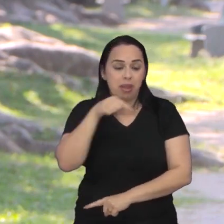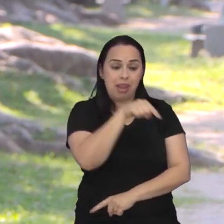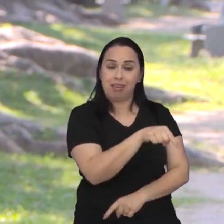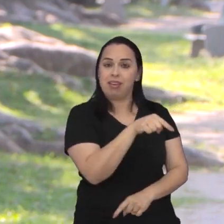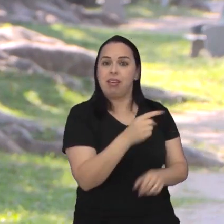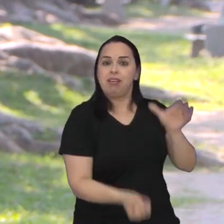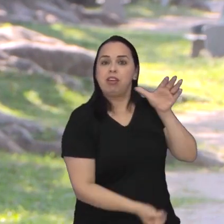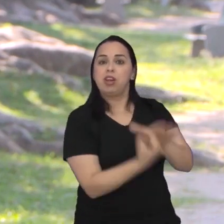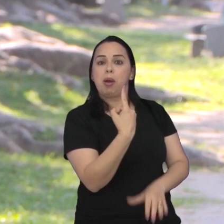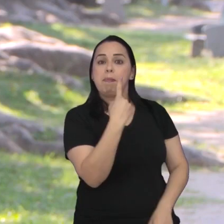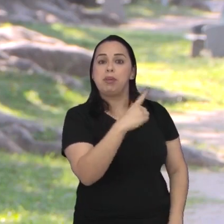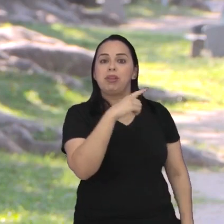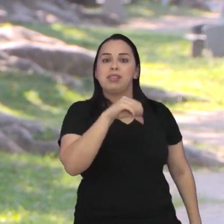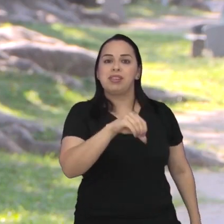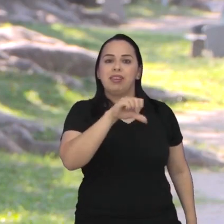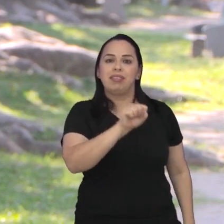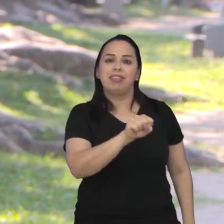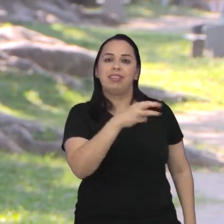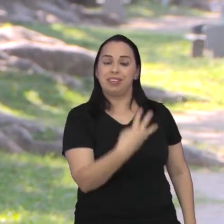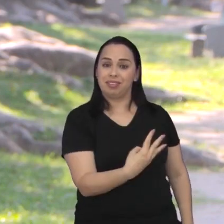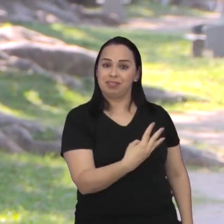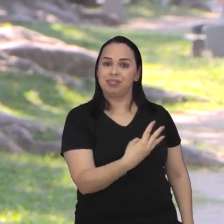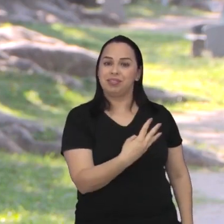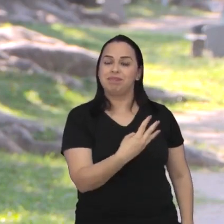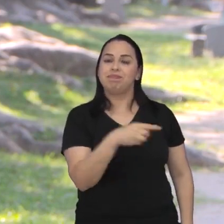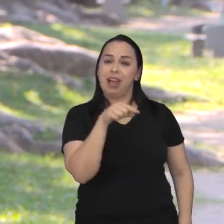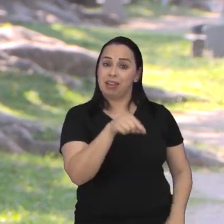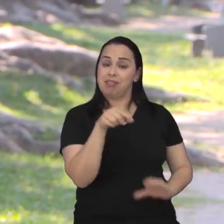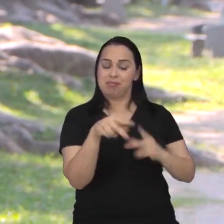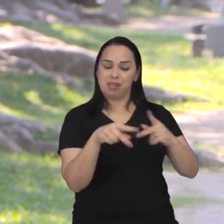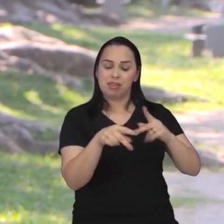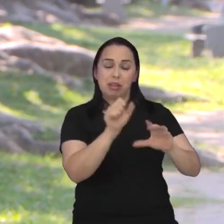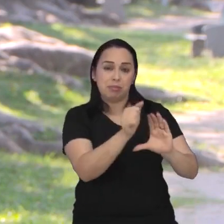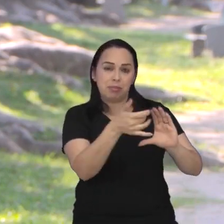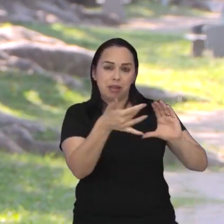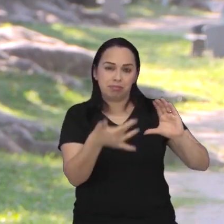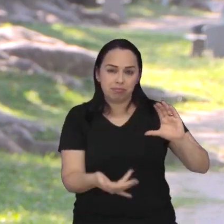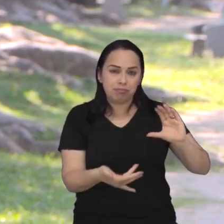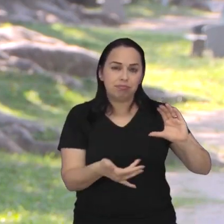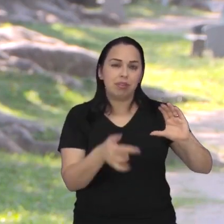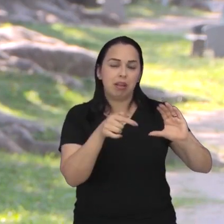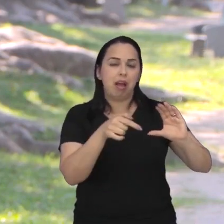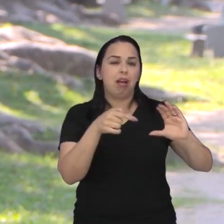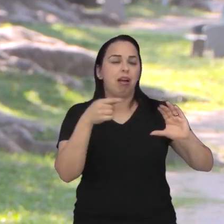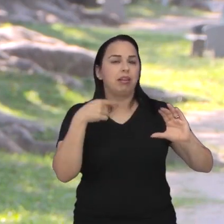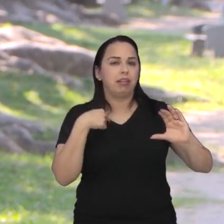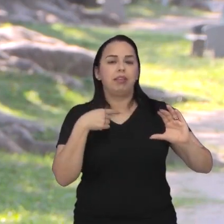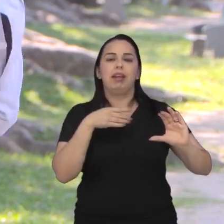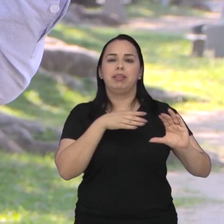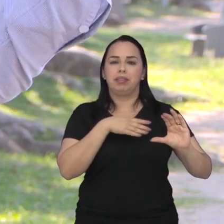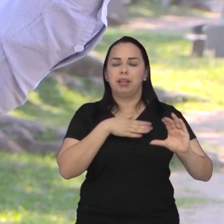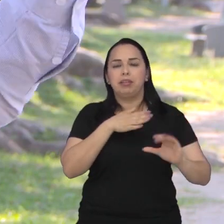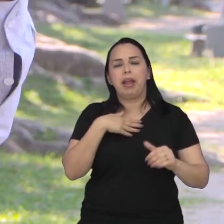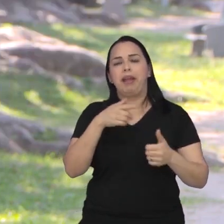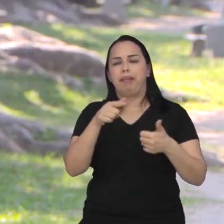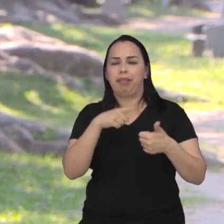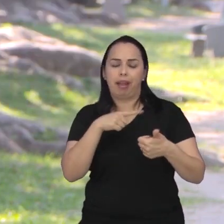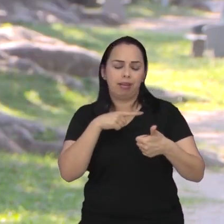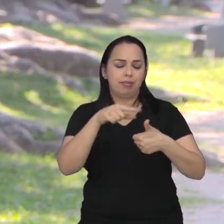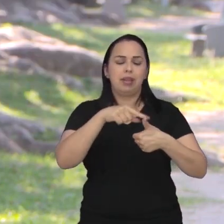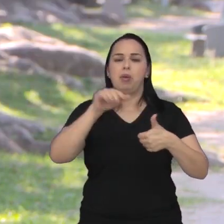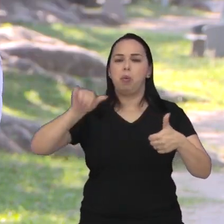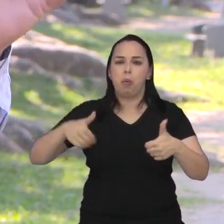surgiu já em 83. Então, São José tem essa característica, eu diria muito, pela inteligência que nós temos de ITA,